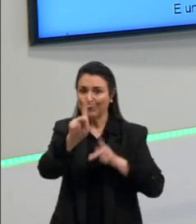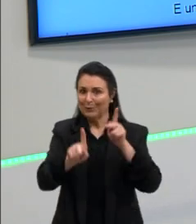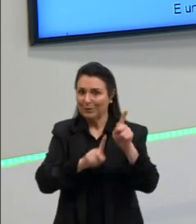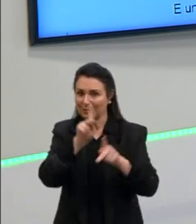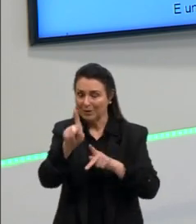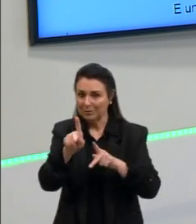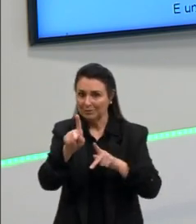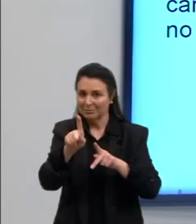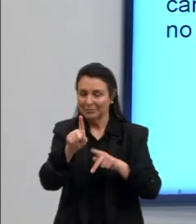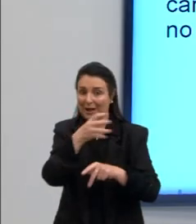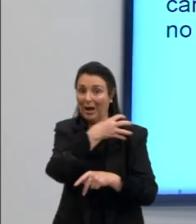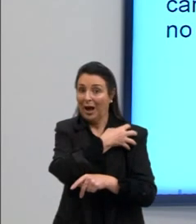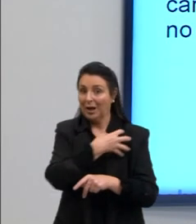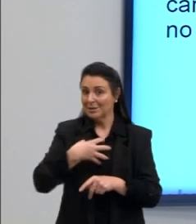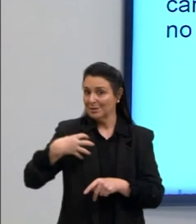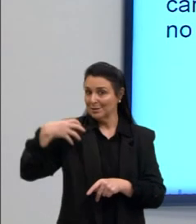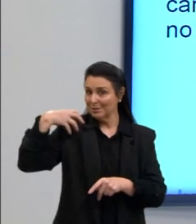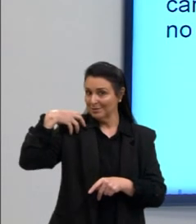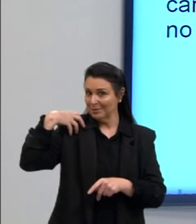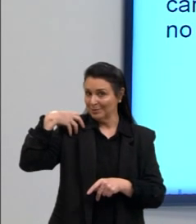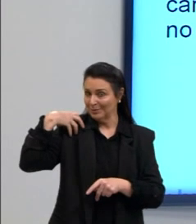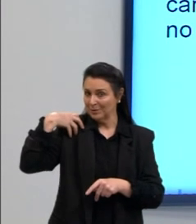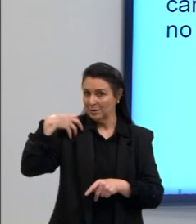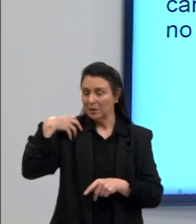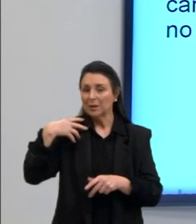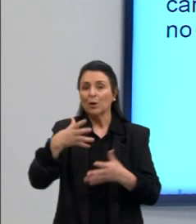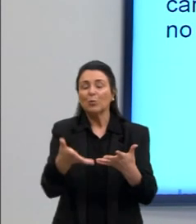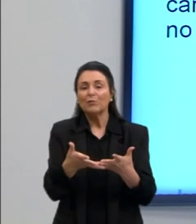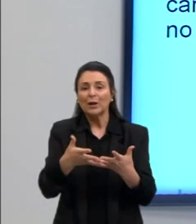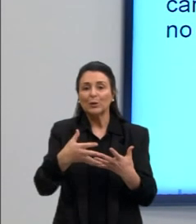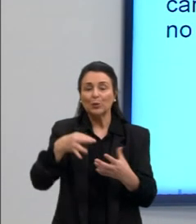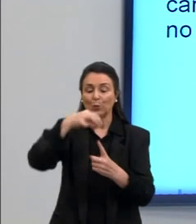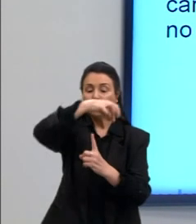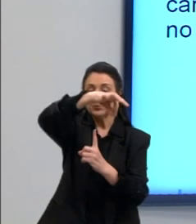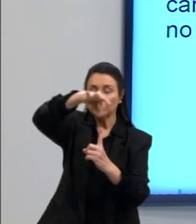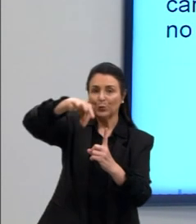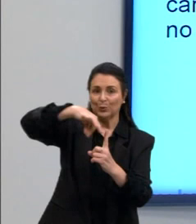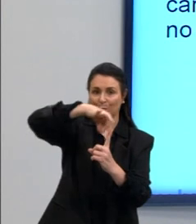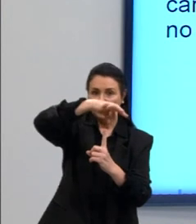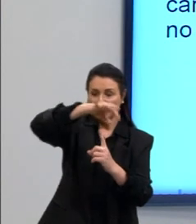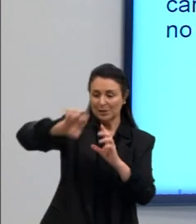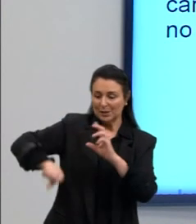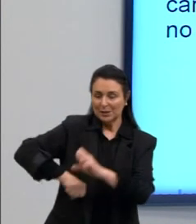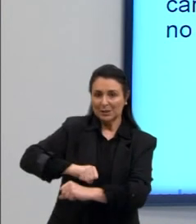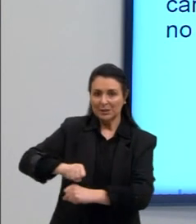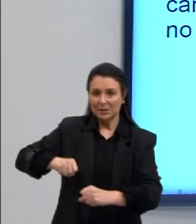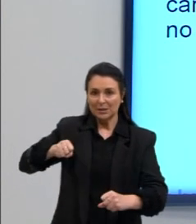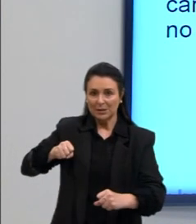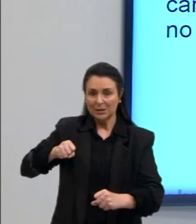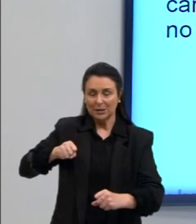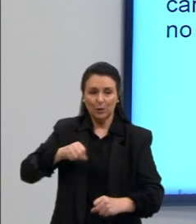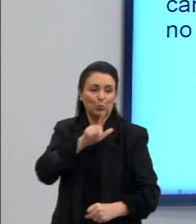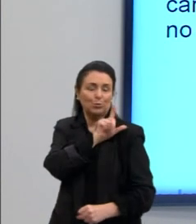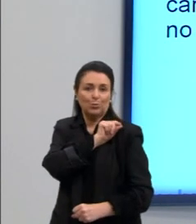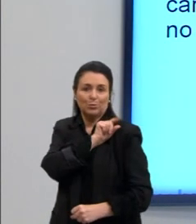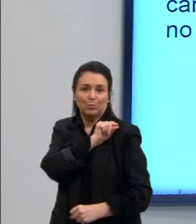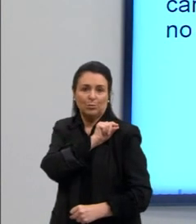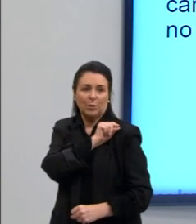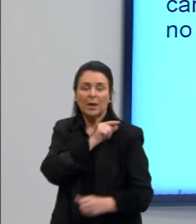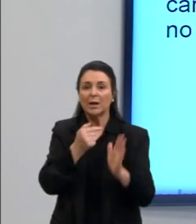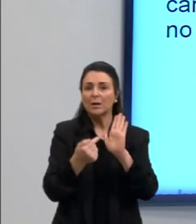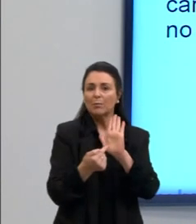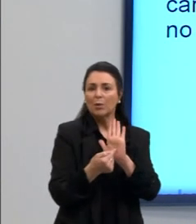aristocrática. Então, esse movimento do Francisco de Assis compartilha uma preocupação que, na época, era dos